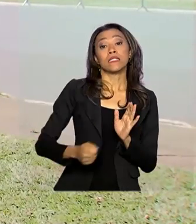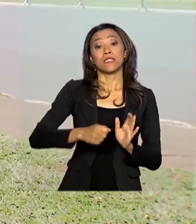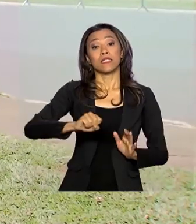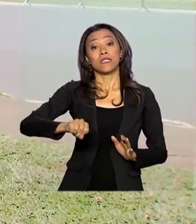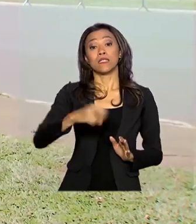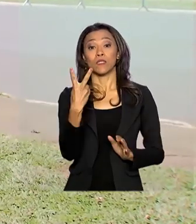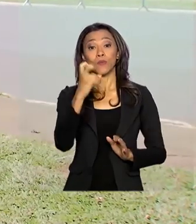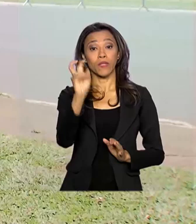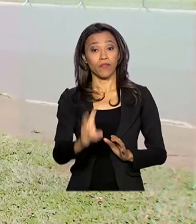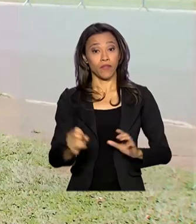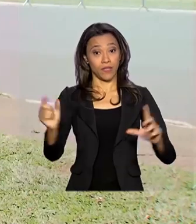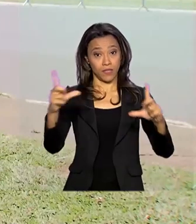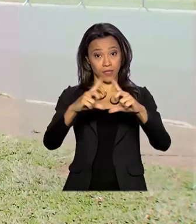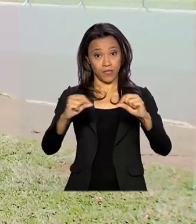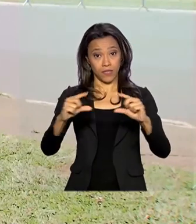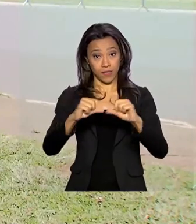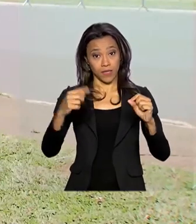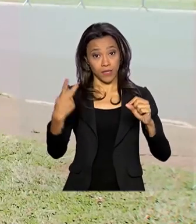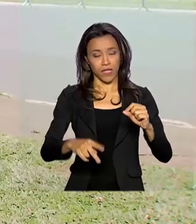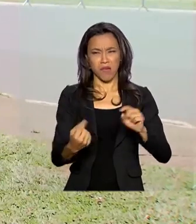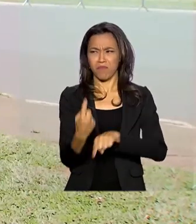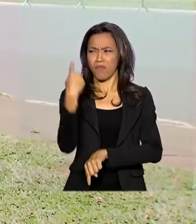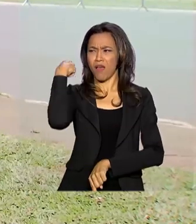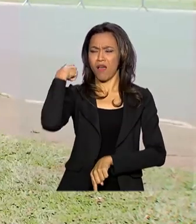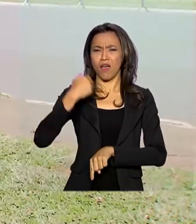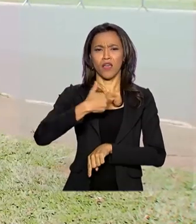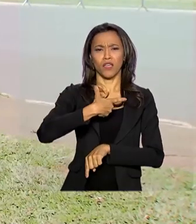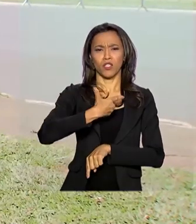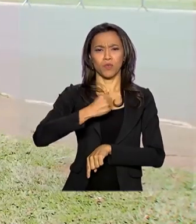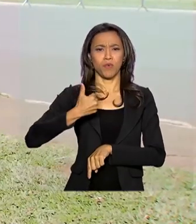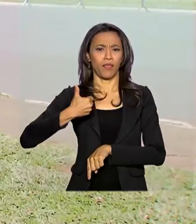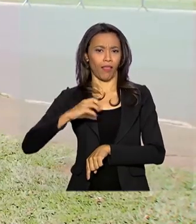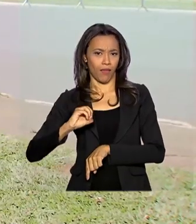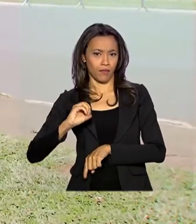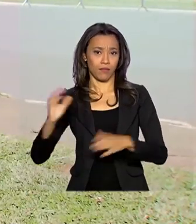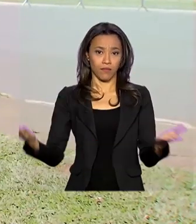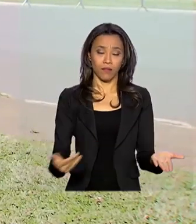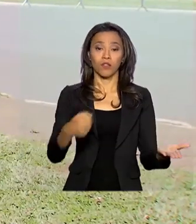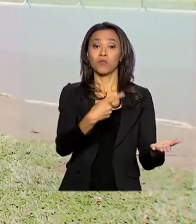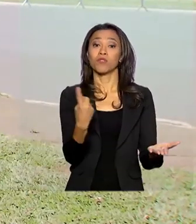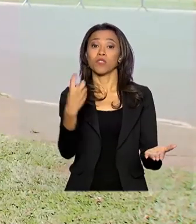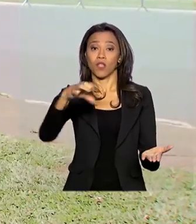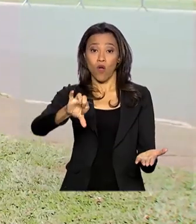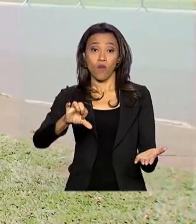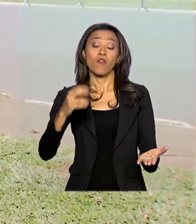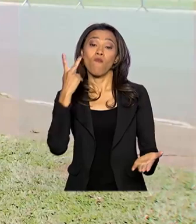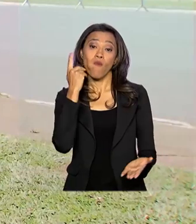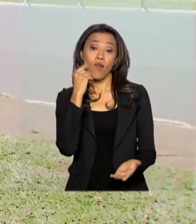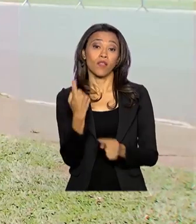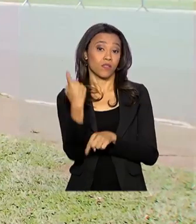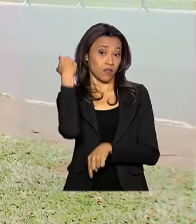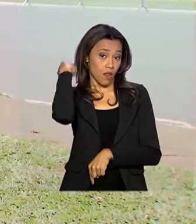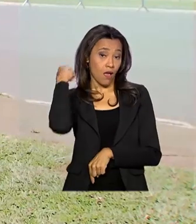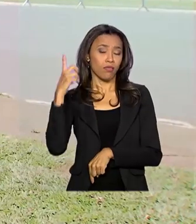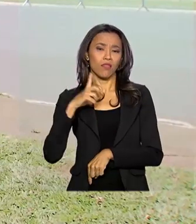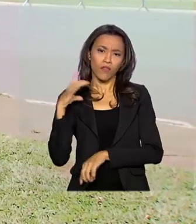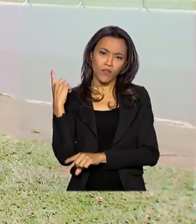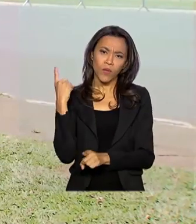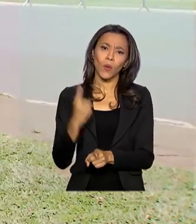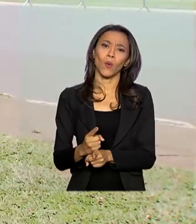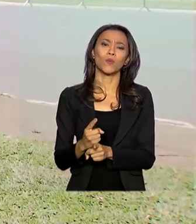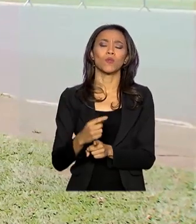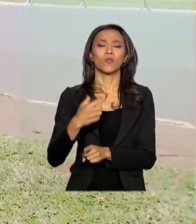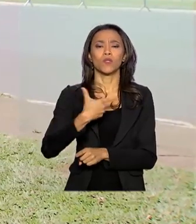reunião do BRICS. A primeira foi lá em 2010 e agora em 2019. Fortaleza, no Ceará, também recebeu esse encontro em